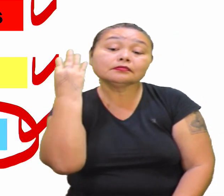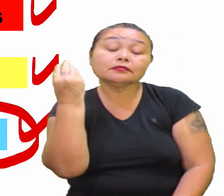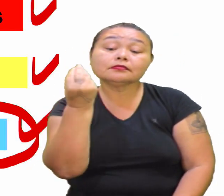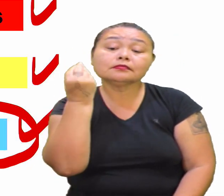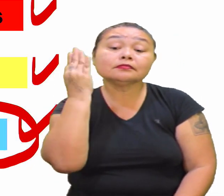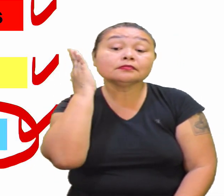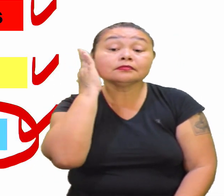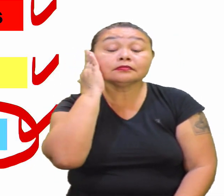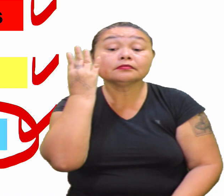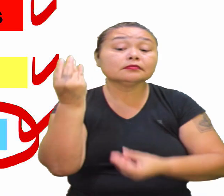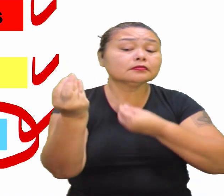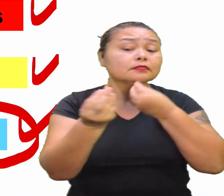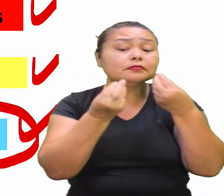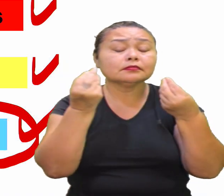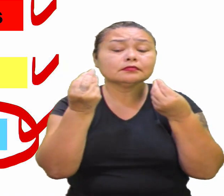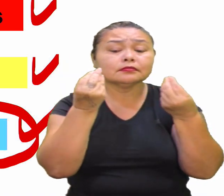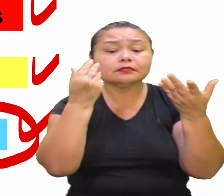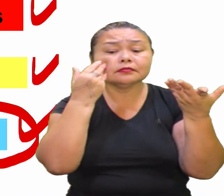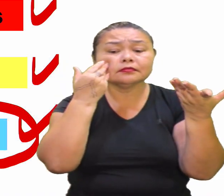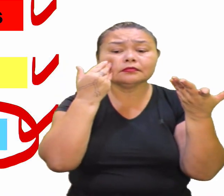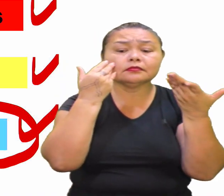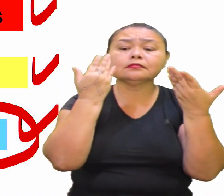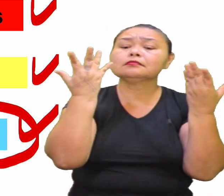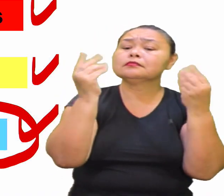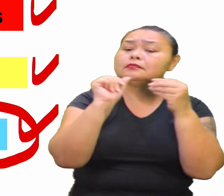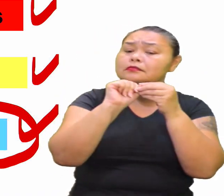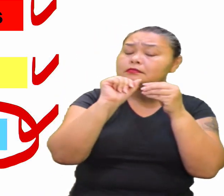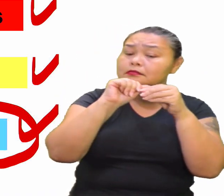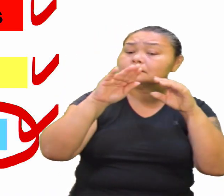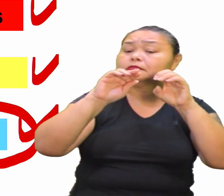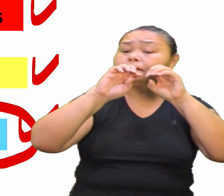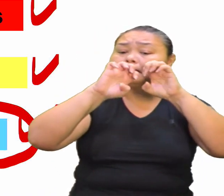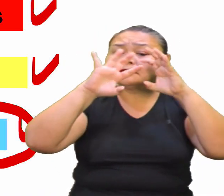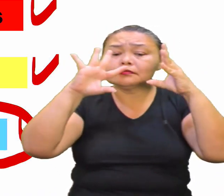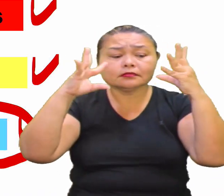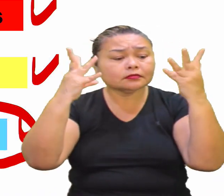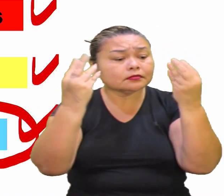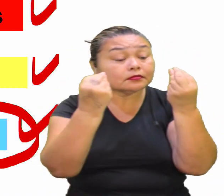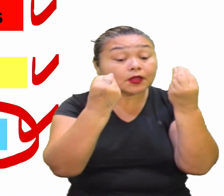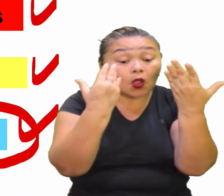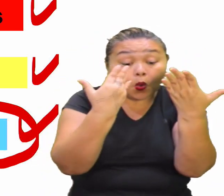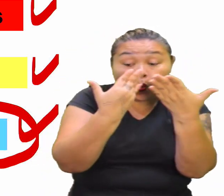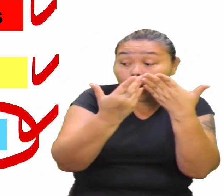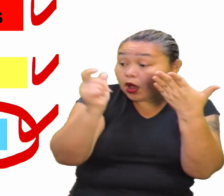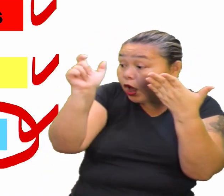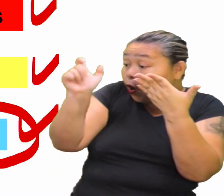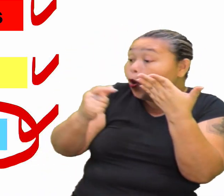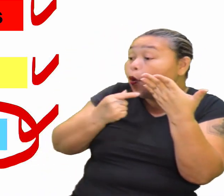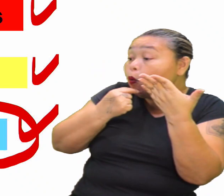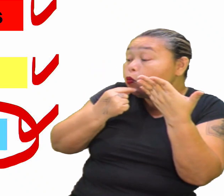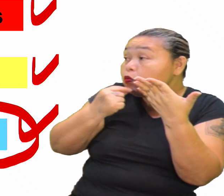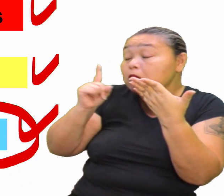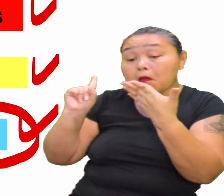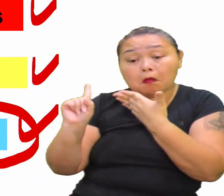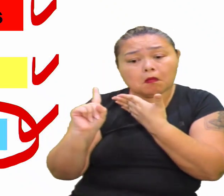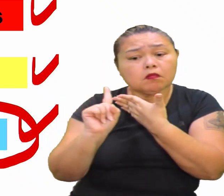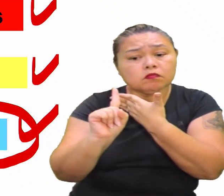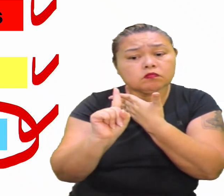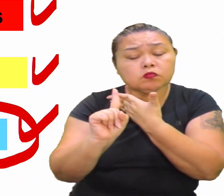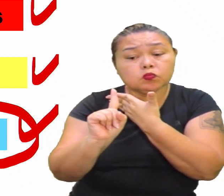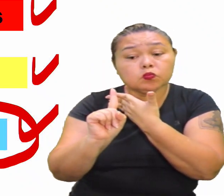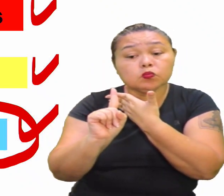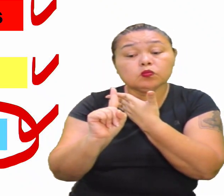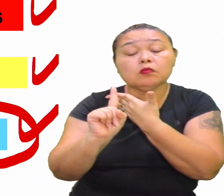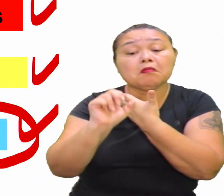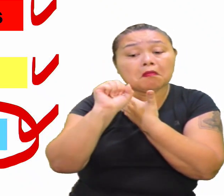Entender essa parte aí da ecologia De entender, né Que qualquer ação do homem Pode sim Qualquer